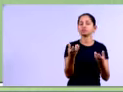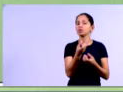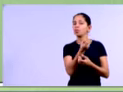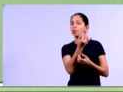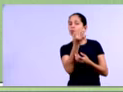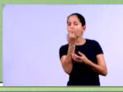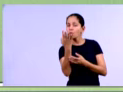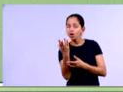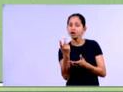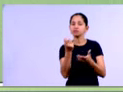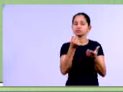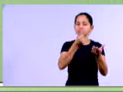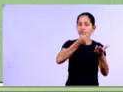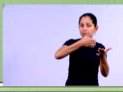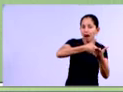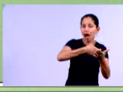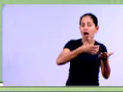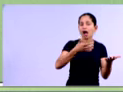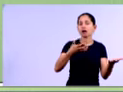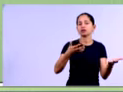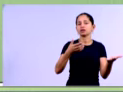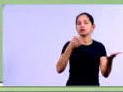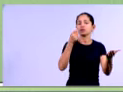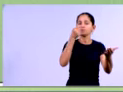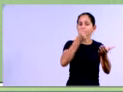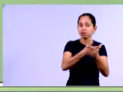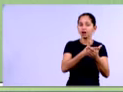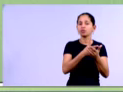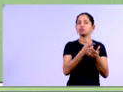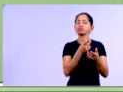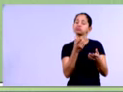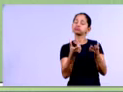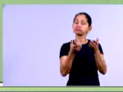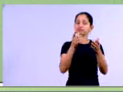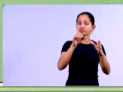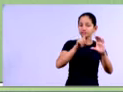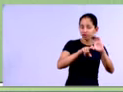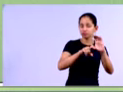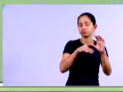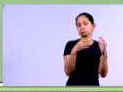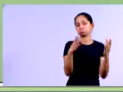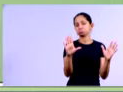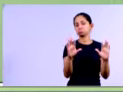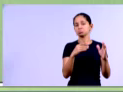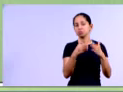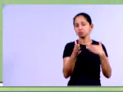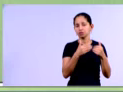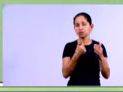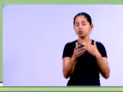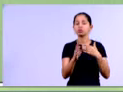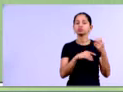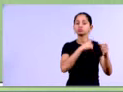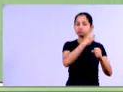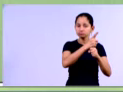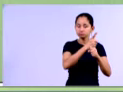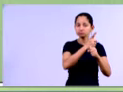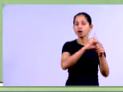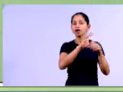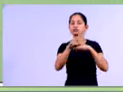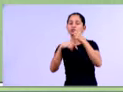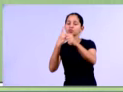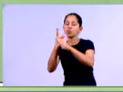valor de uma conta de um exercício cresceu ou diminuiu em relação a outra, de outro exercício, ok? Então,